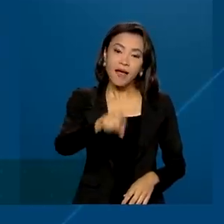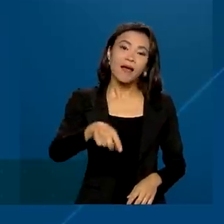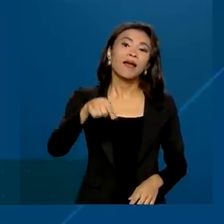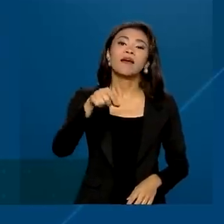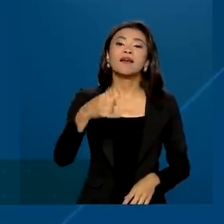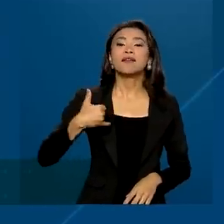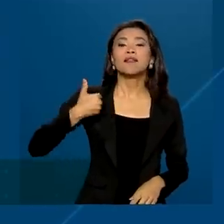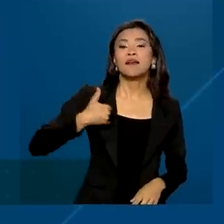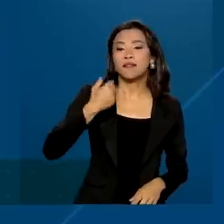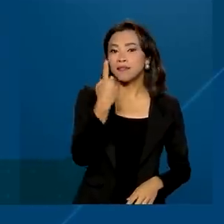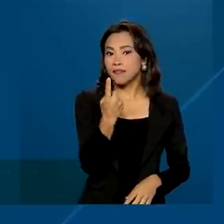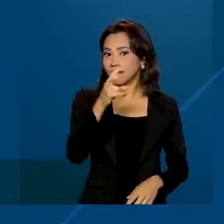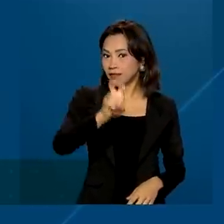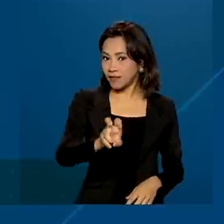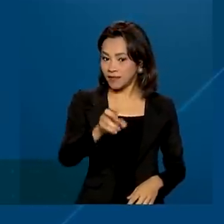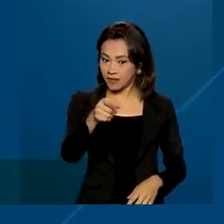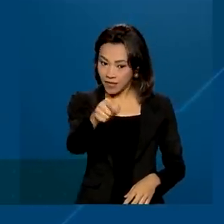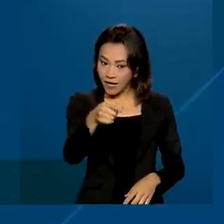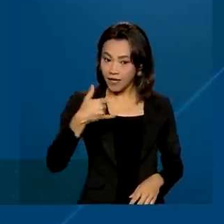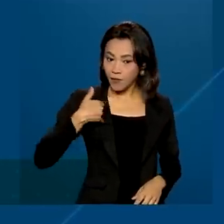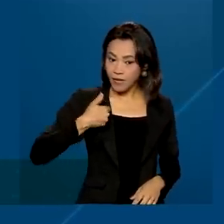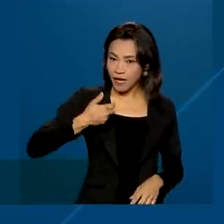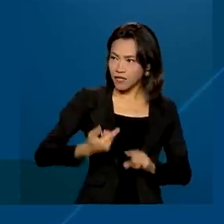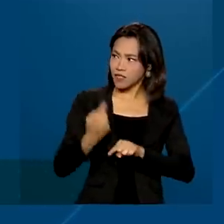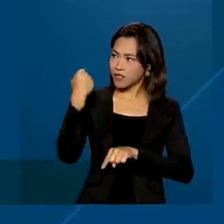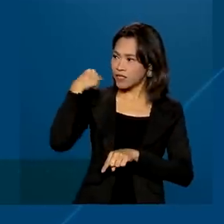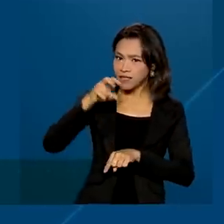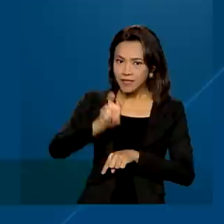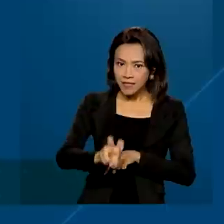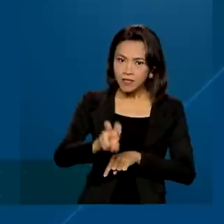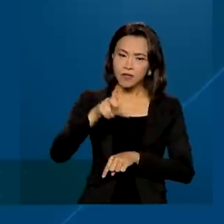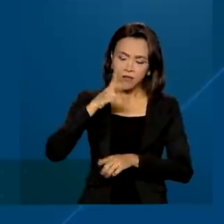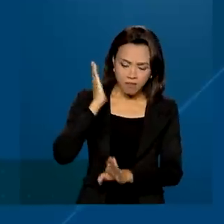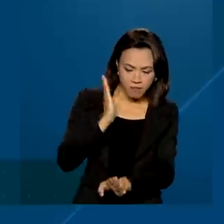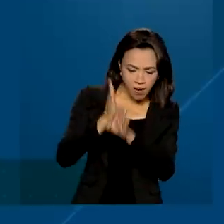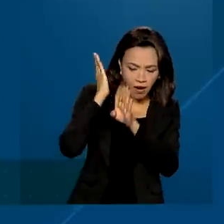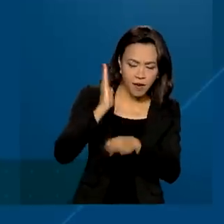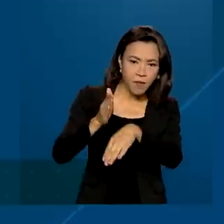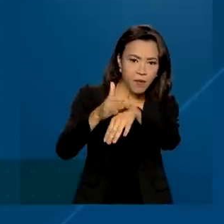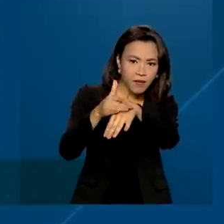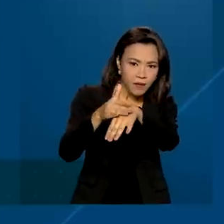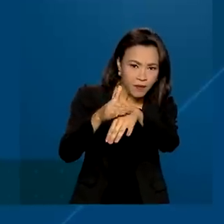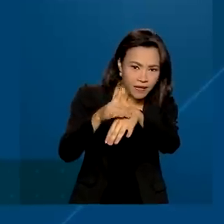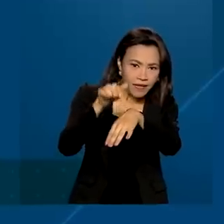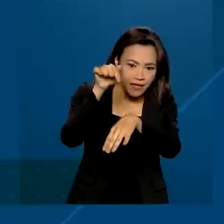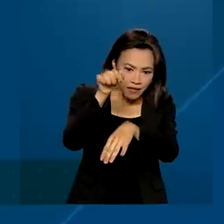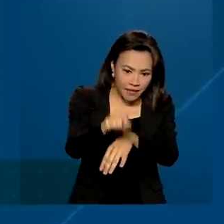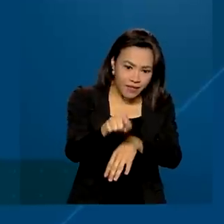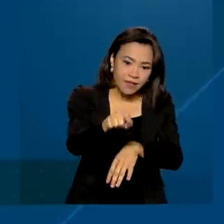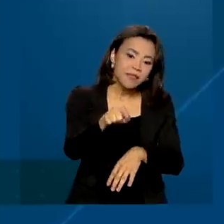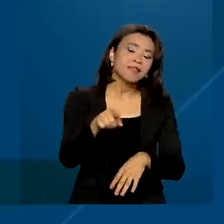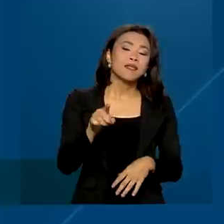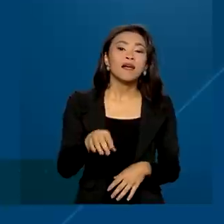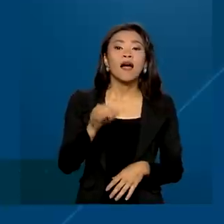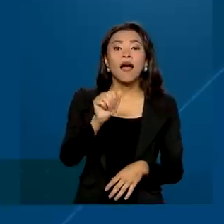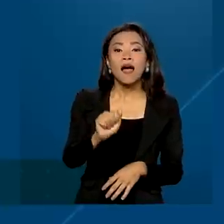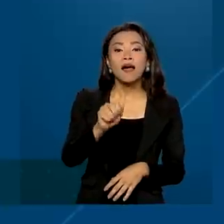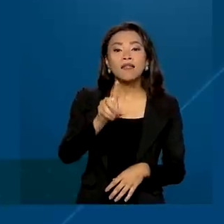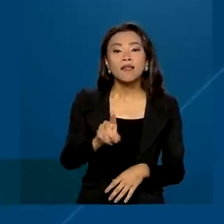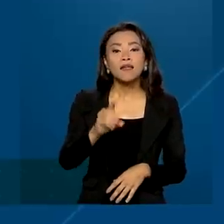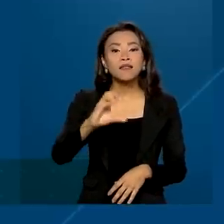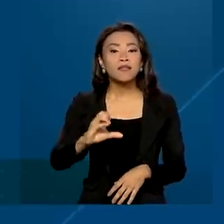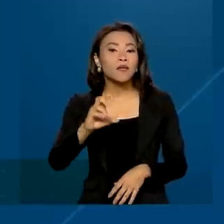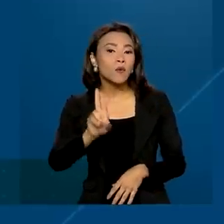15 anos de idade e, aos 5, foi diagnosticada com a doença do ciclo da ureia, ADCU, uma